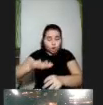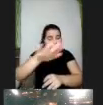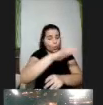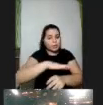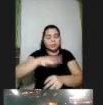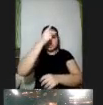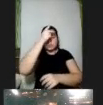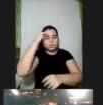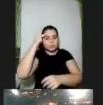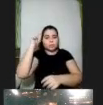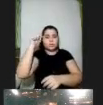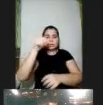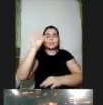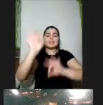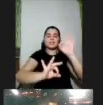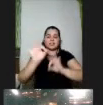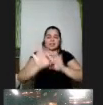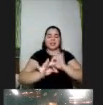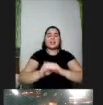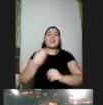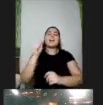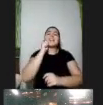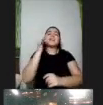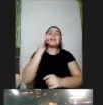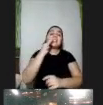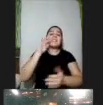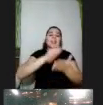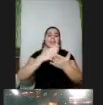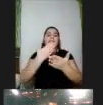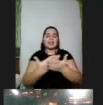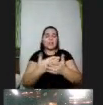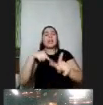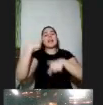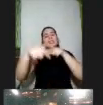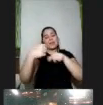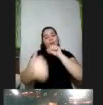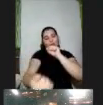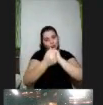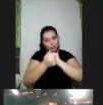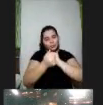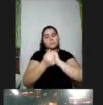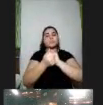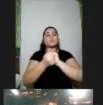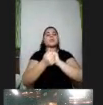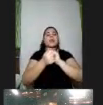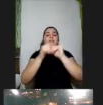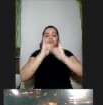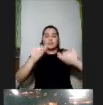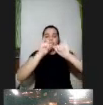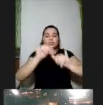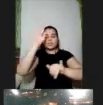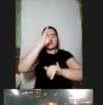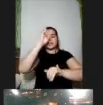esse aqui é um projeto que até a Ana Flávia que a nossa intérprete está aqui hoje trabalhou com a gente de contações de histórias em